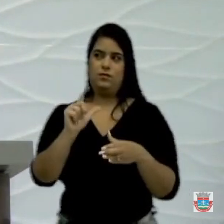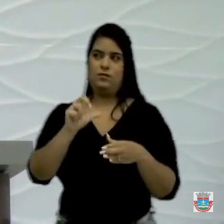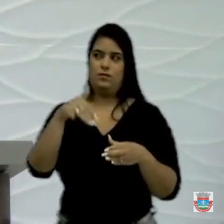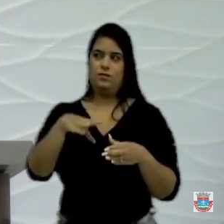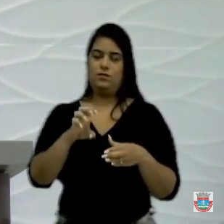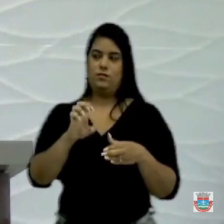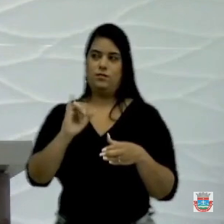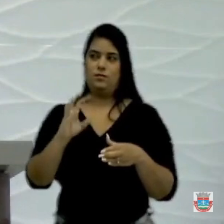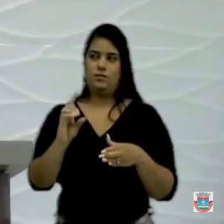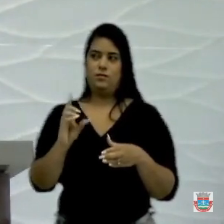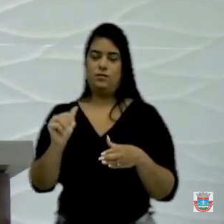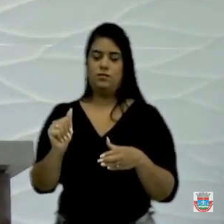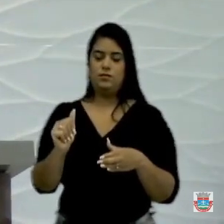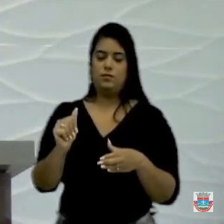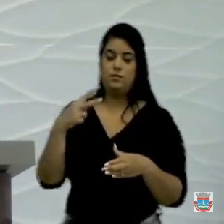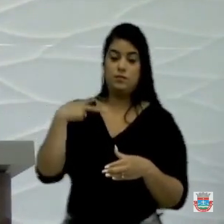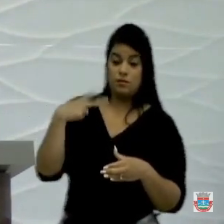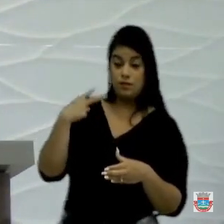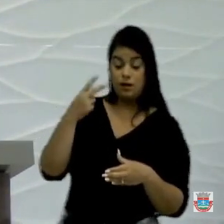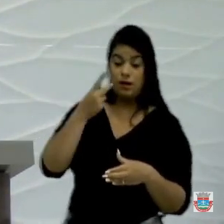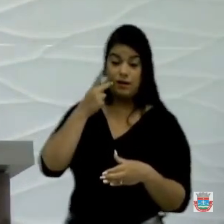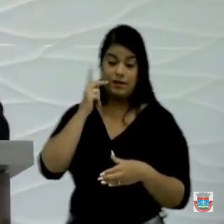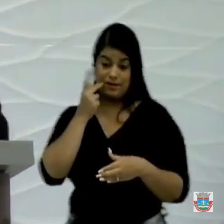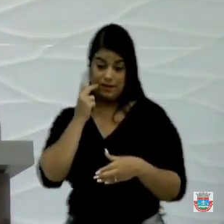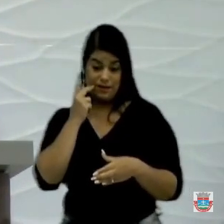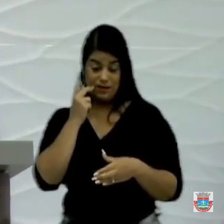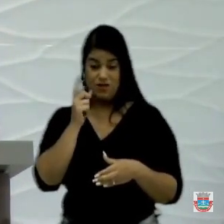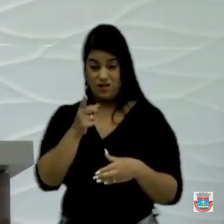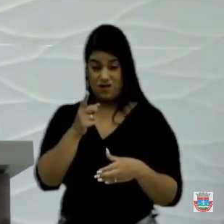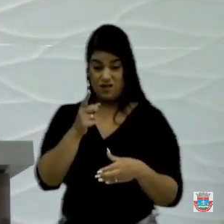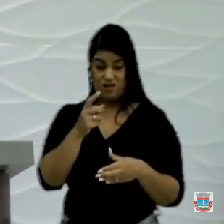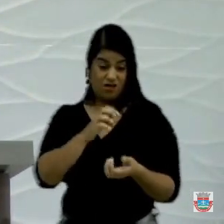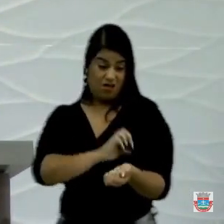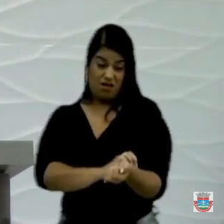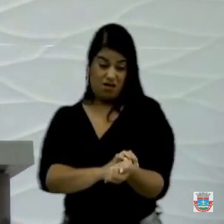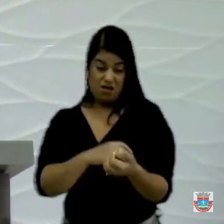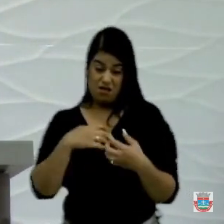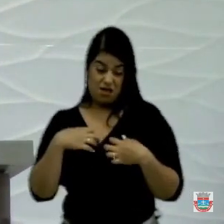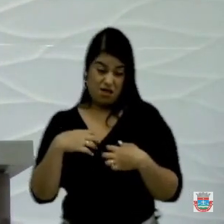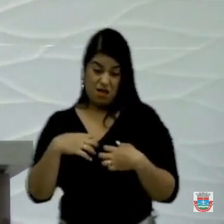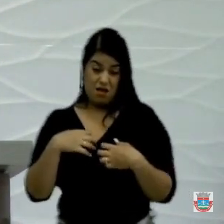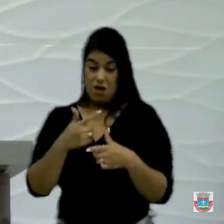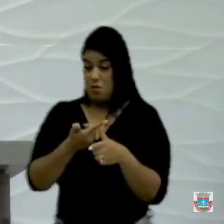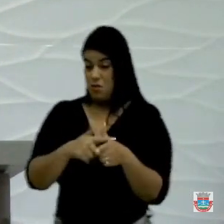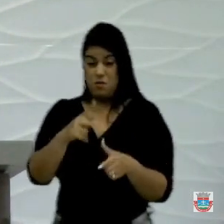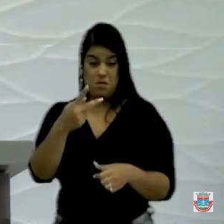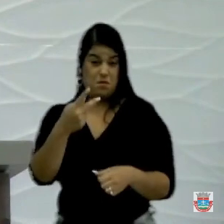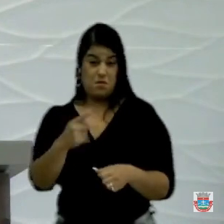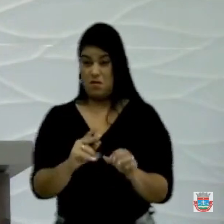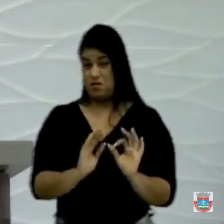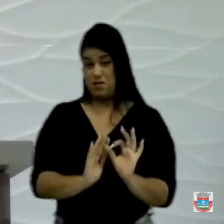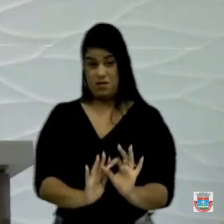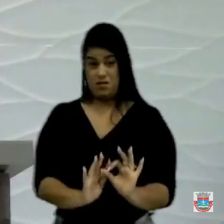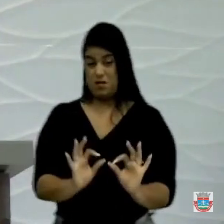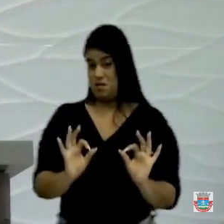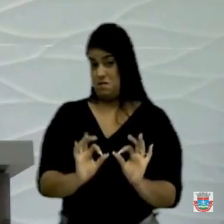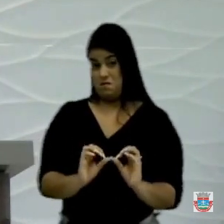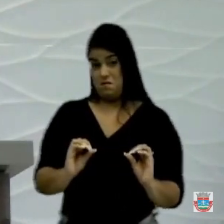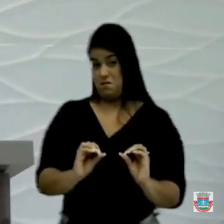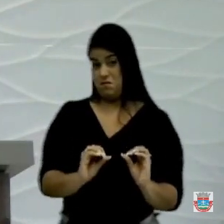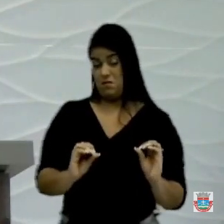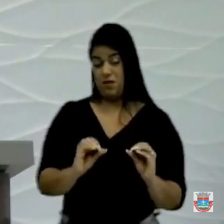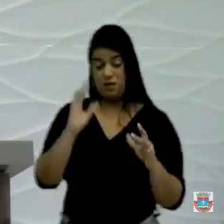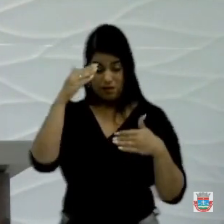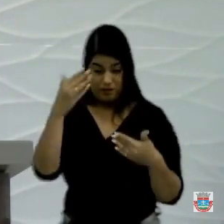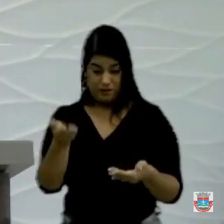Vereador Padre, se lhe incomoda o nome Debra Almeida, isso é problema de vossa excelência. Se vossa excelência não quiser,